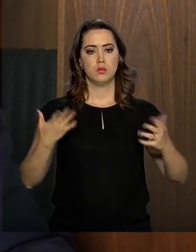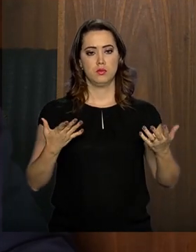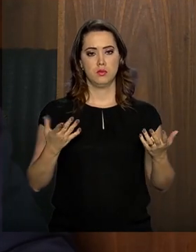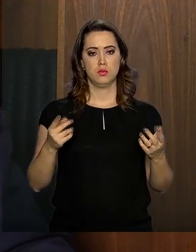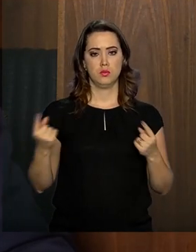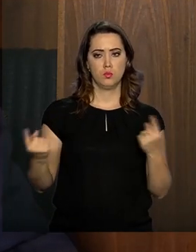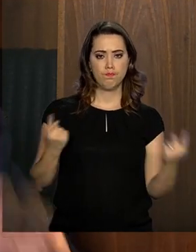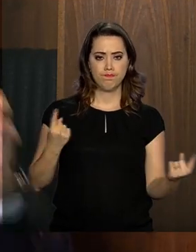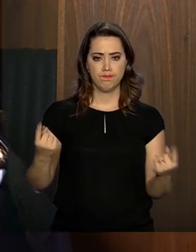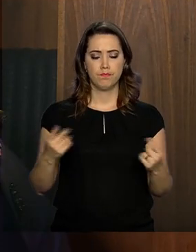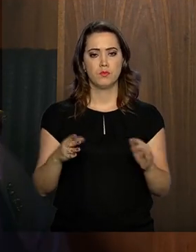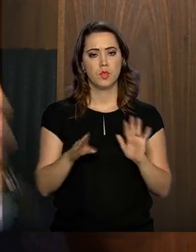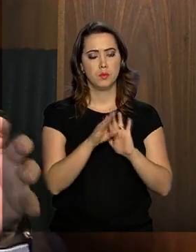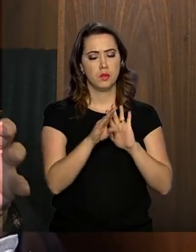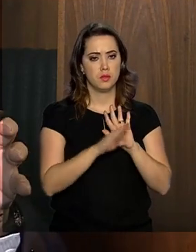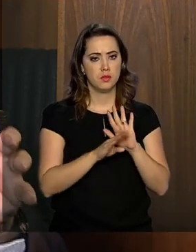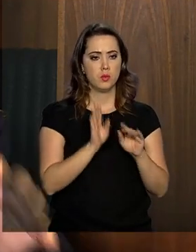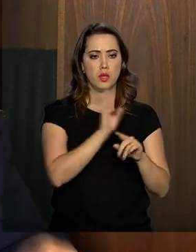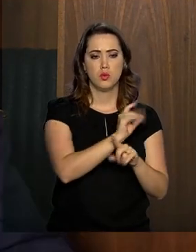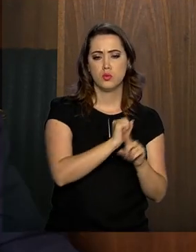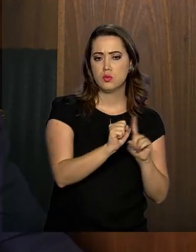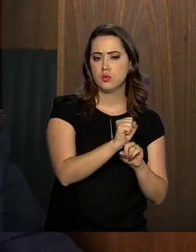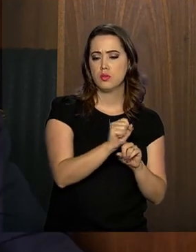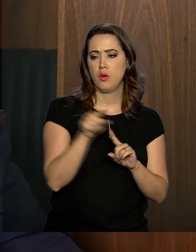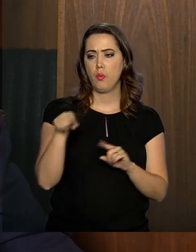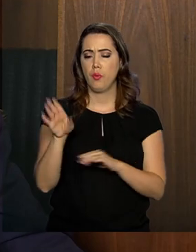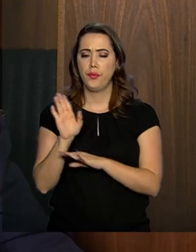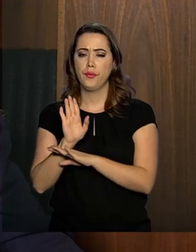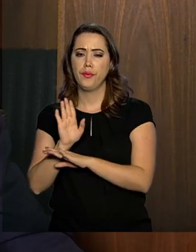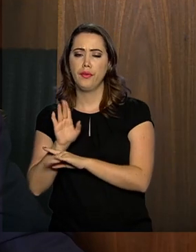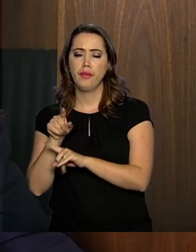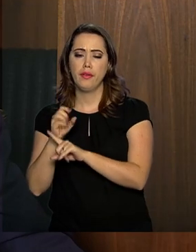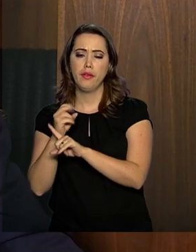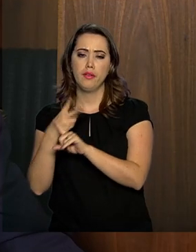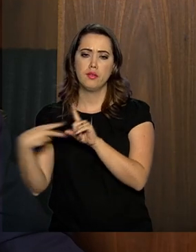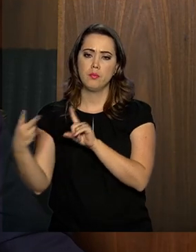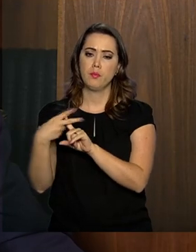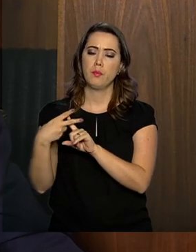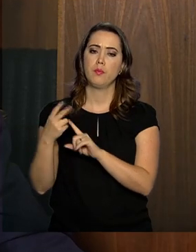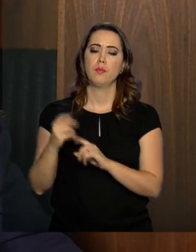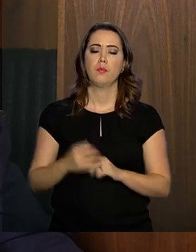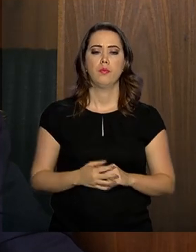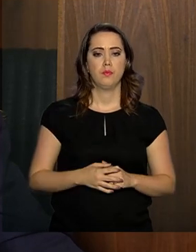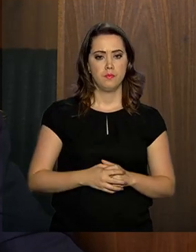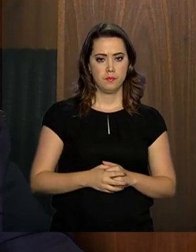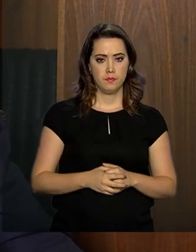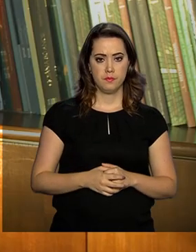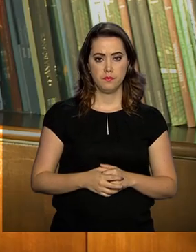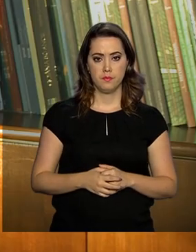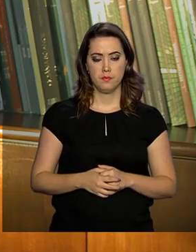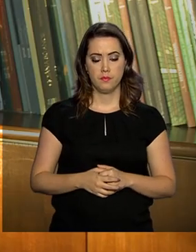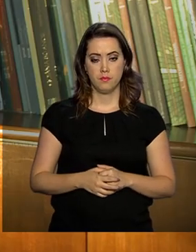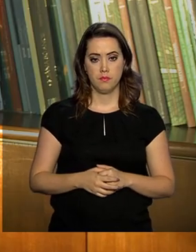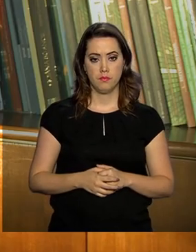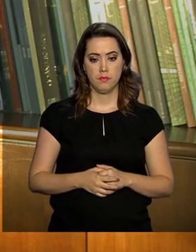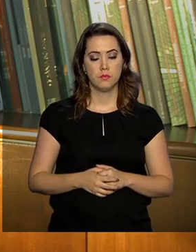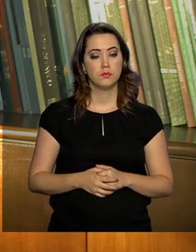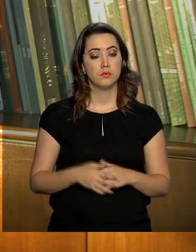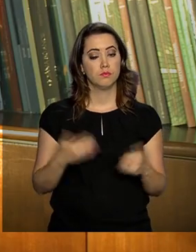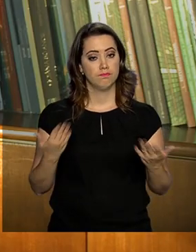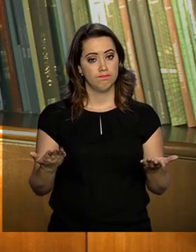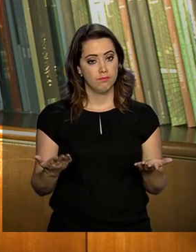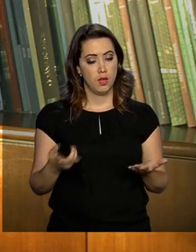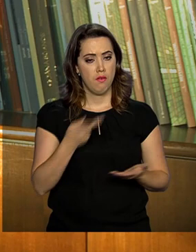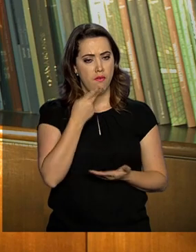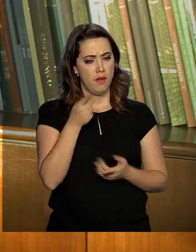os dois processos, entre o que é assistência e o que é contribuição previdenciária. Secretário,